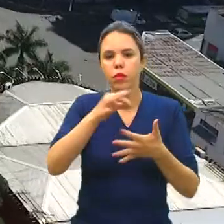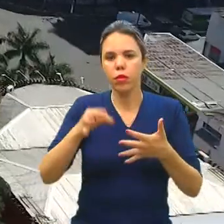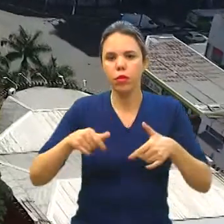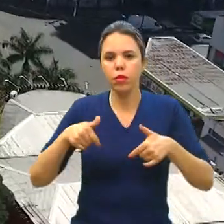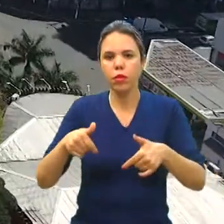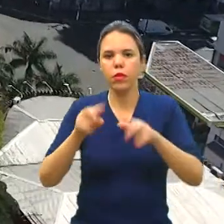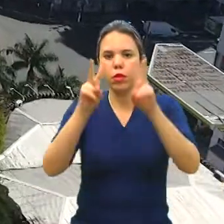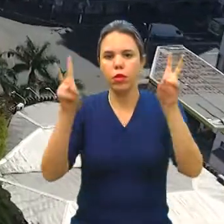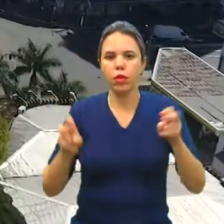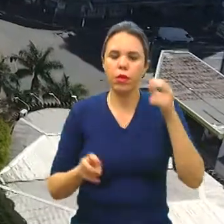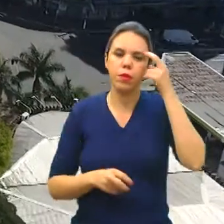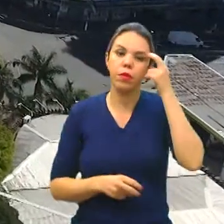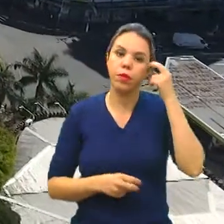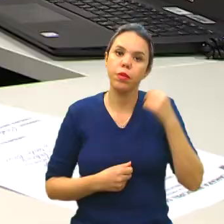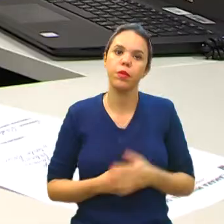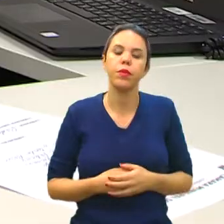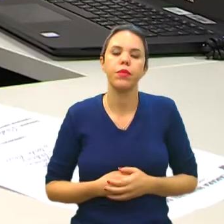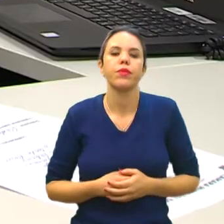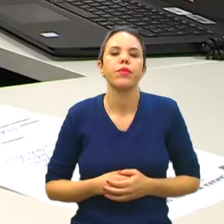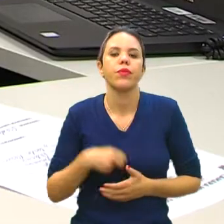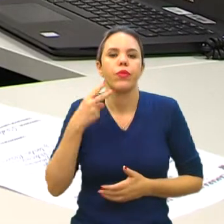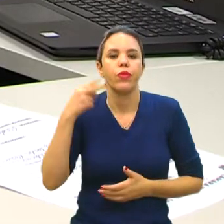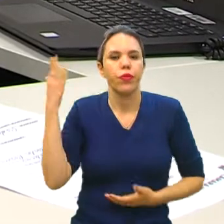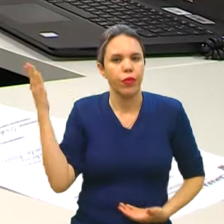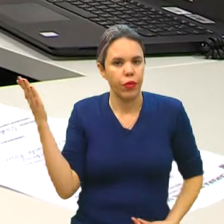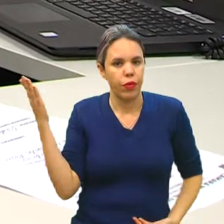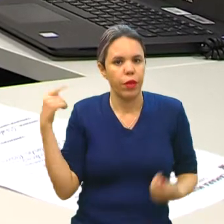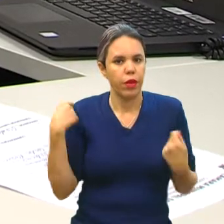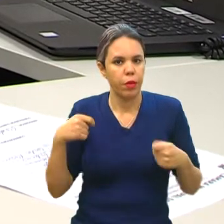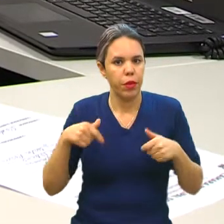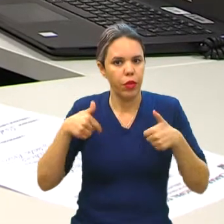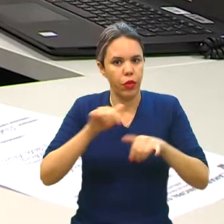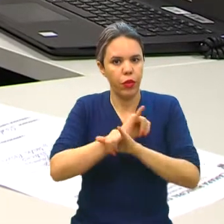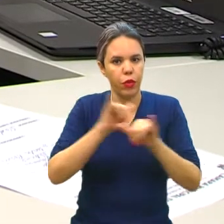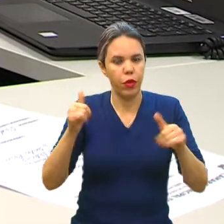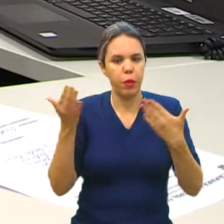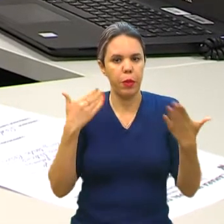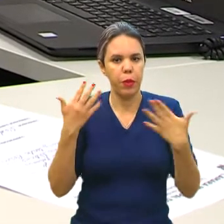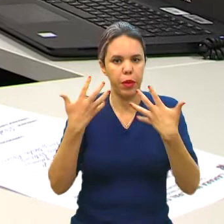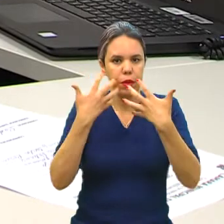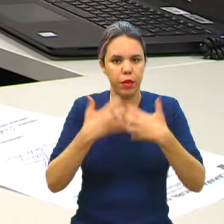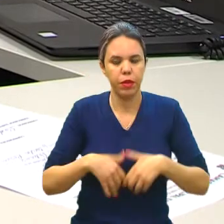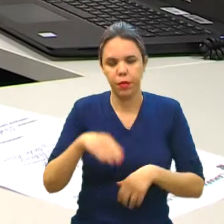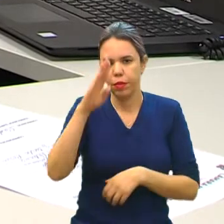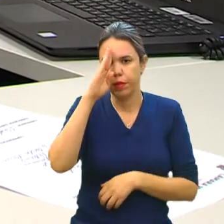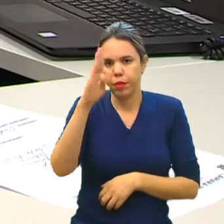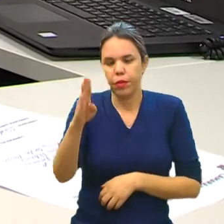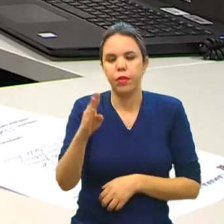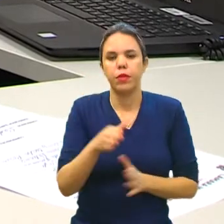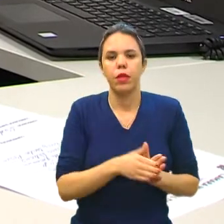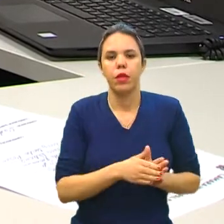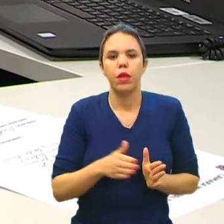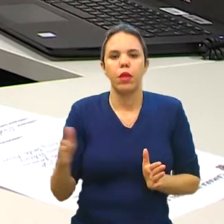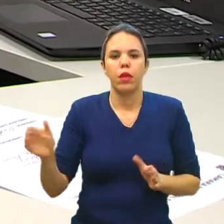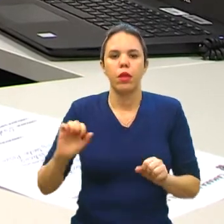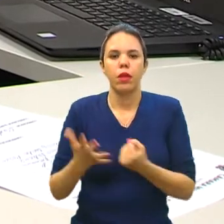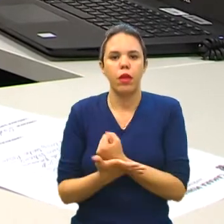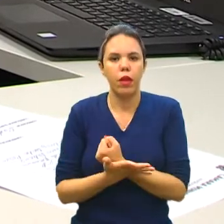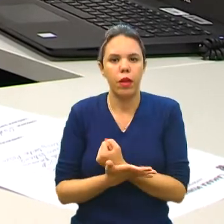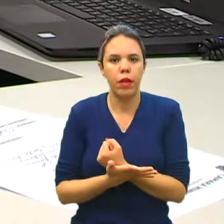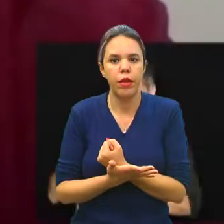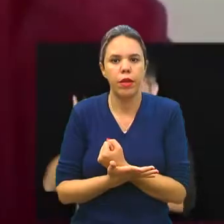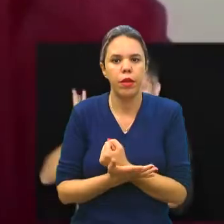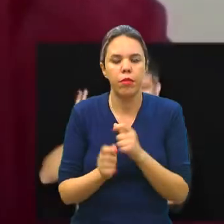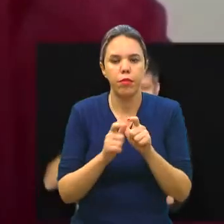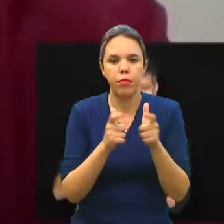entre outras ações sobre o tema. Segundo o parlamentar, é preciso reforçar o debate, principalmente neste período de